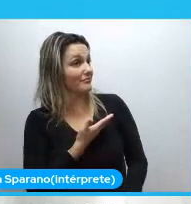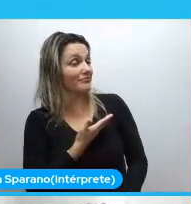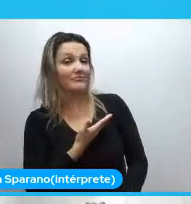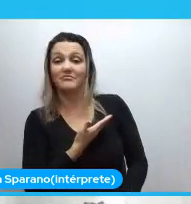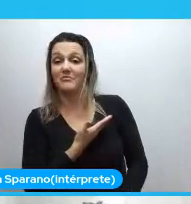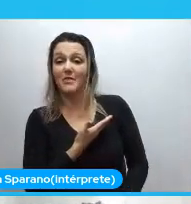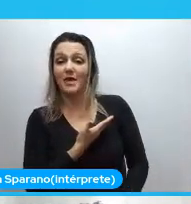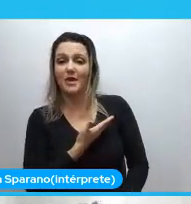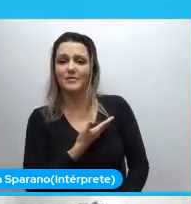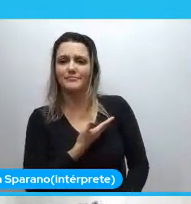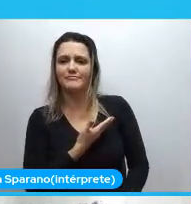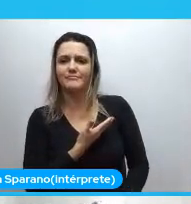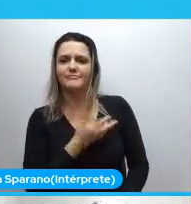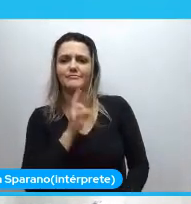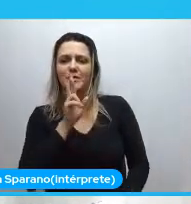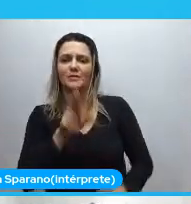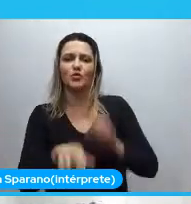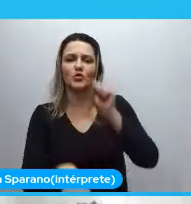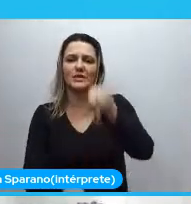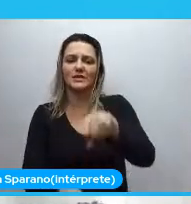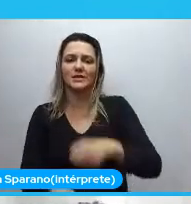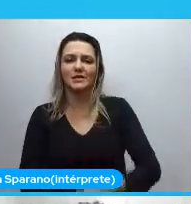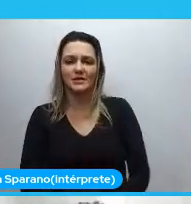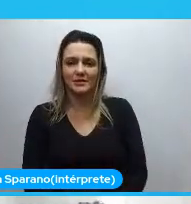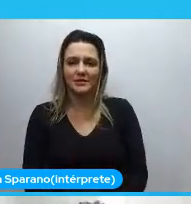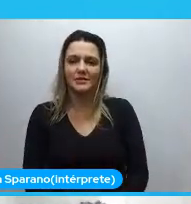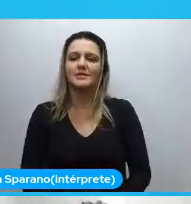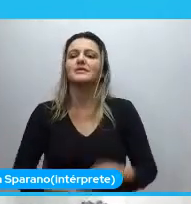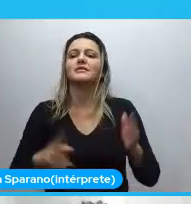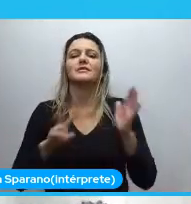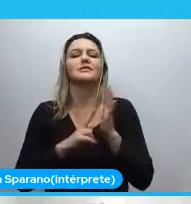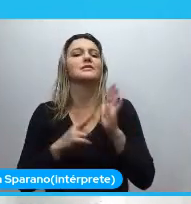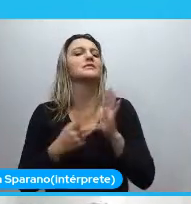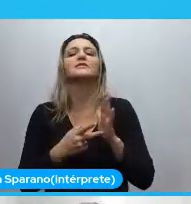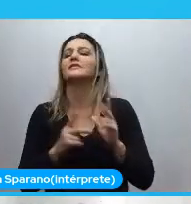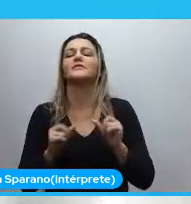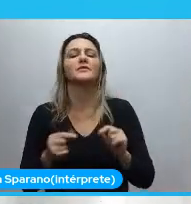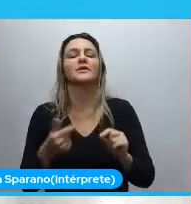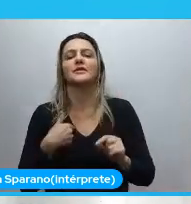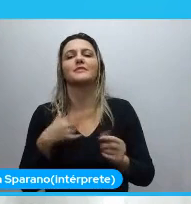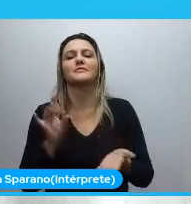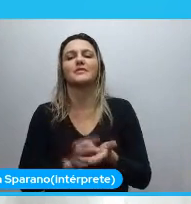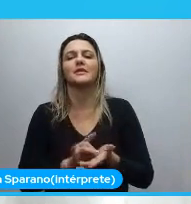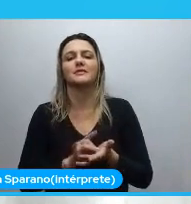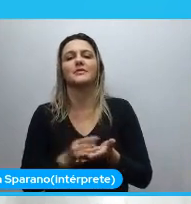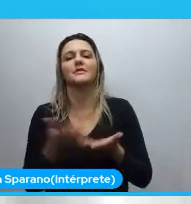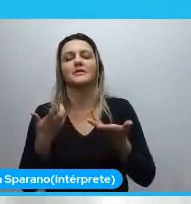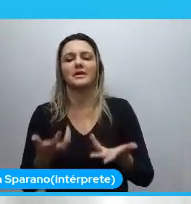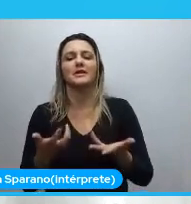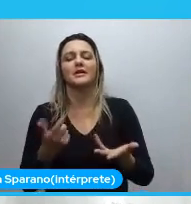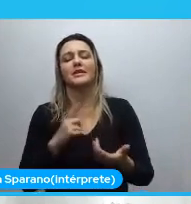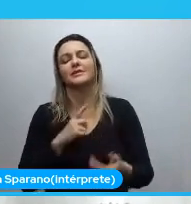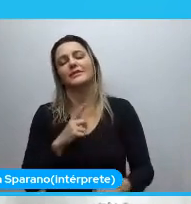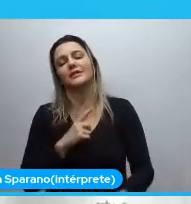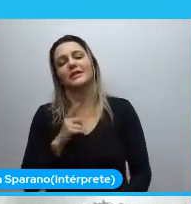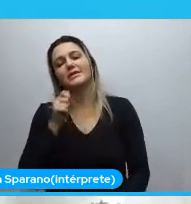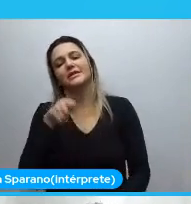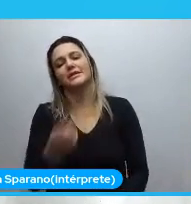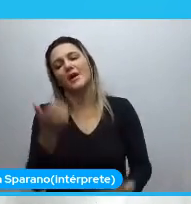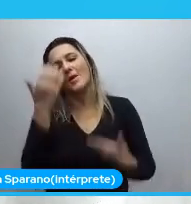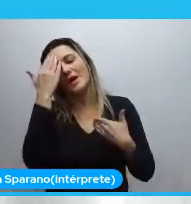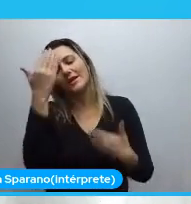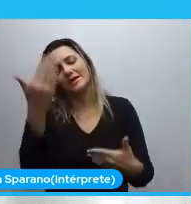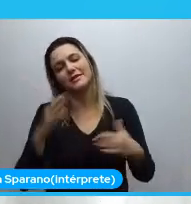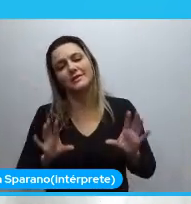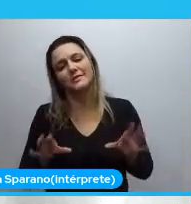É isso aqui. Quando eu disse sim. É a parte que. Eu realmente. Queria trazer. Como um agradecimento. A comunidade. Porque.